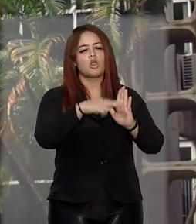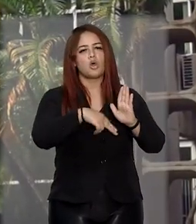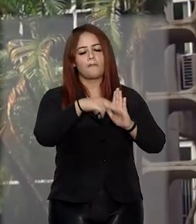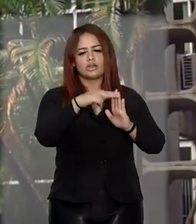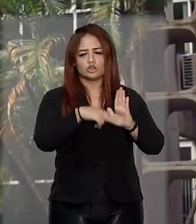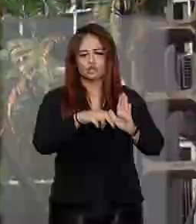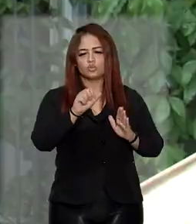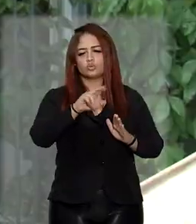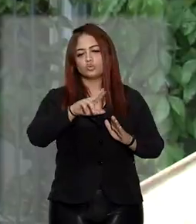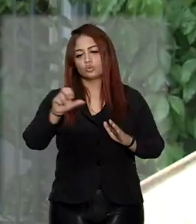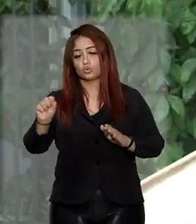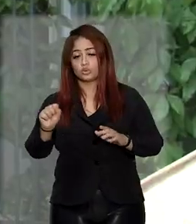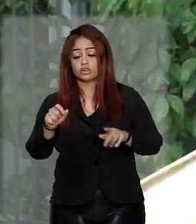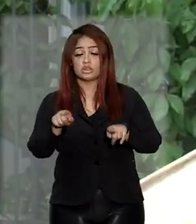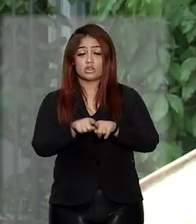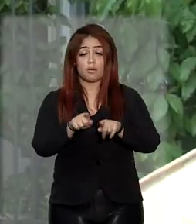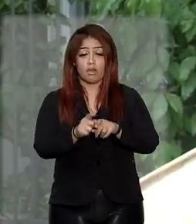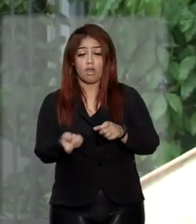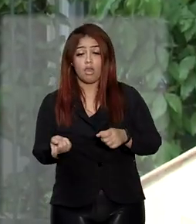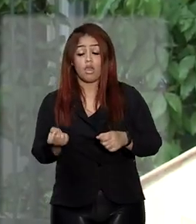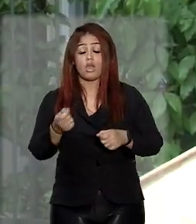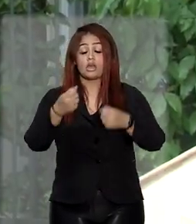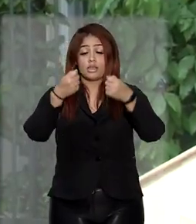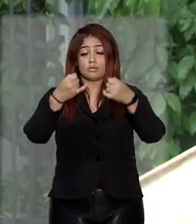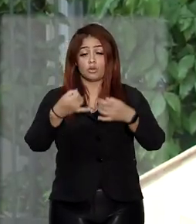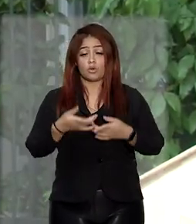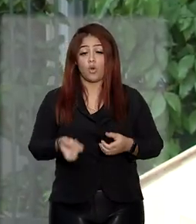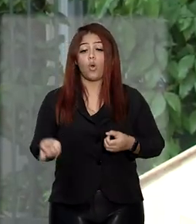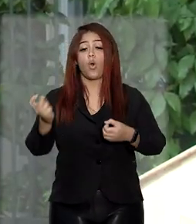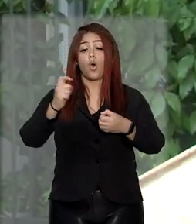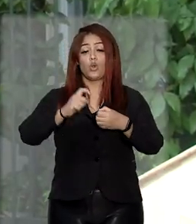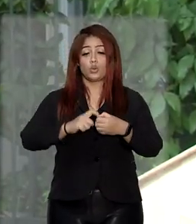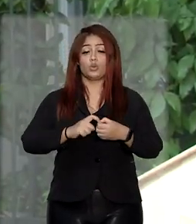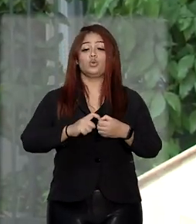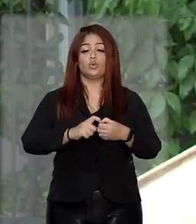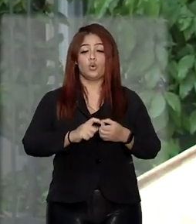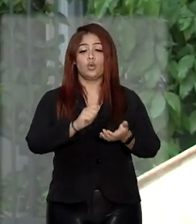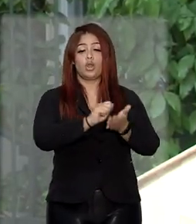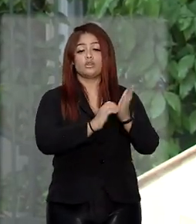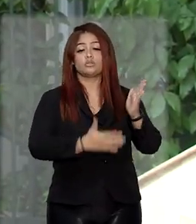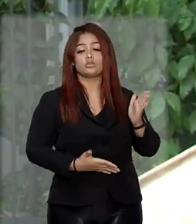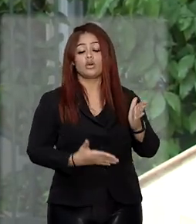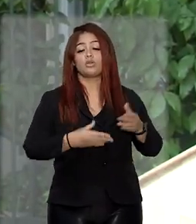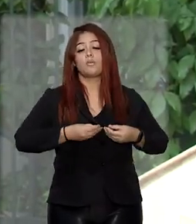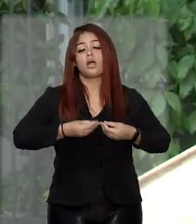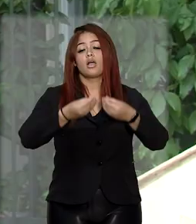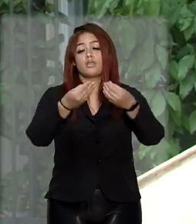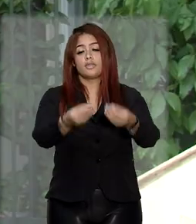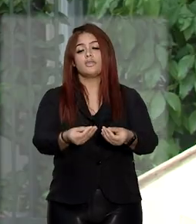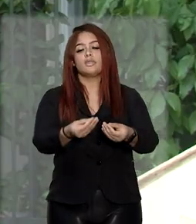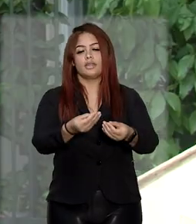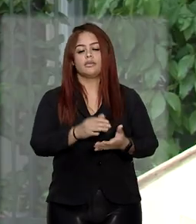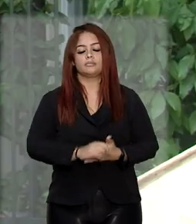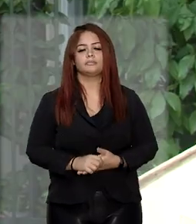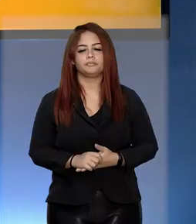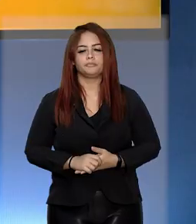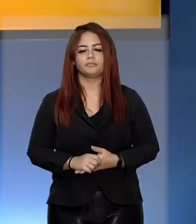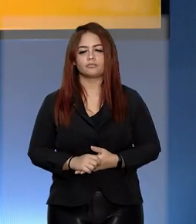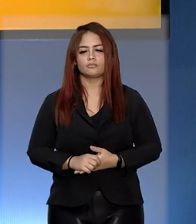e determinou o retorno dos autos para que seja dado regular processamento no mandado de segurança.